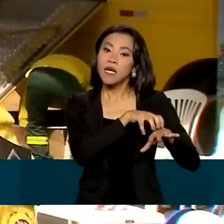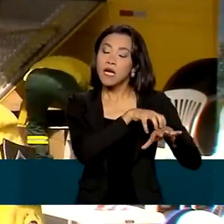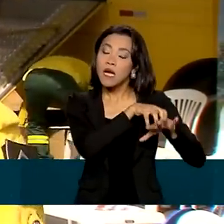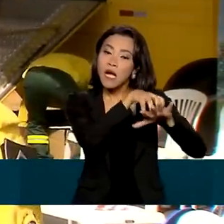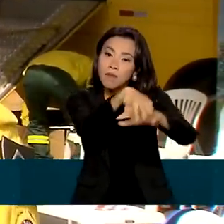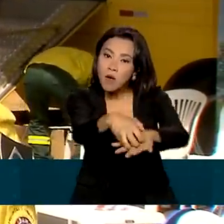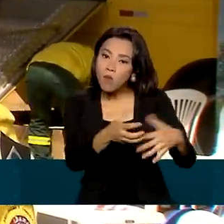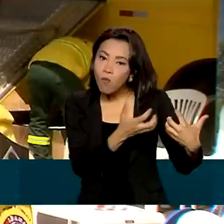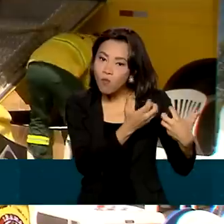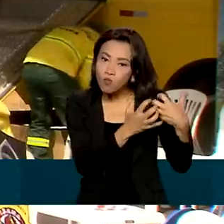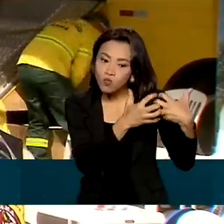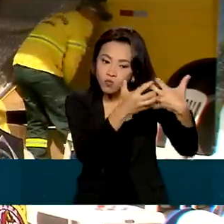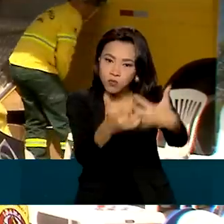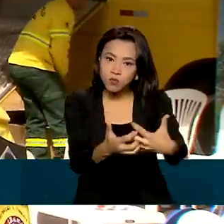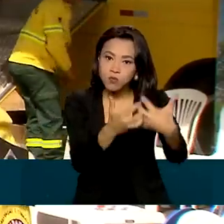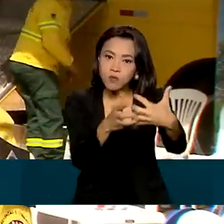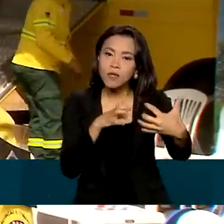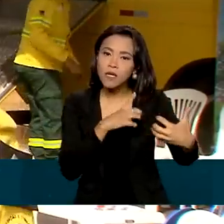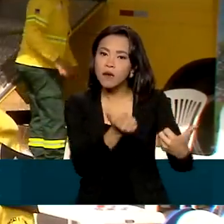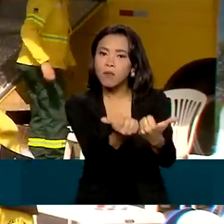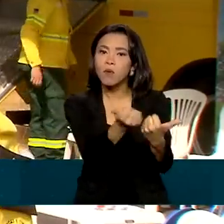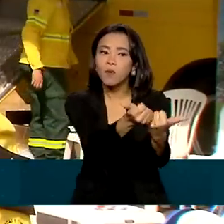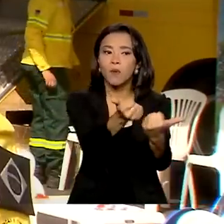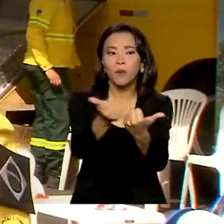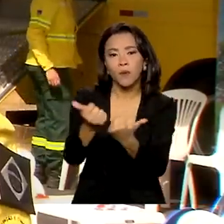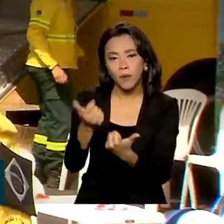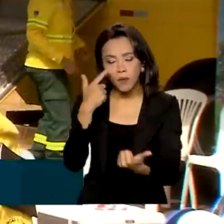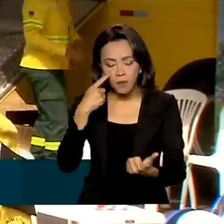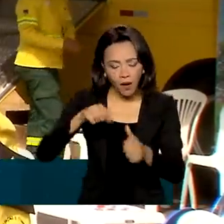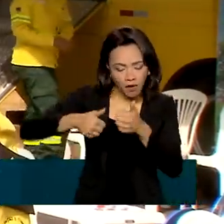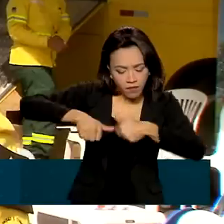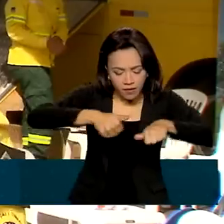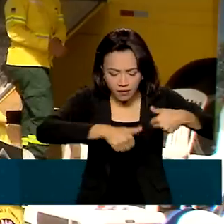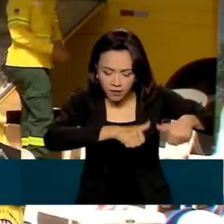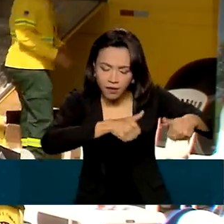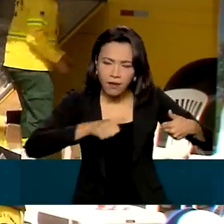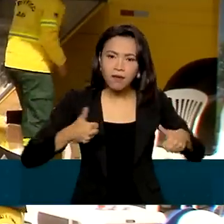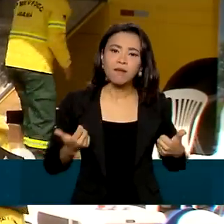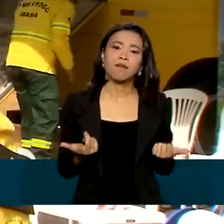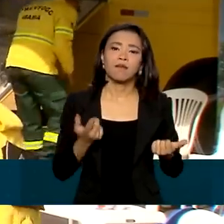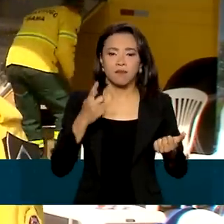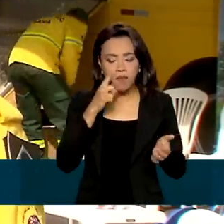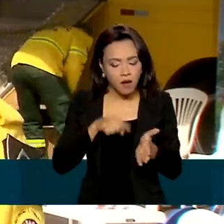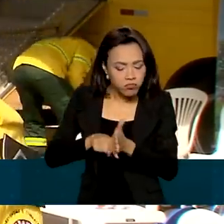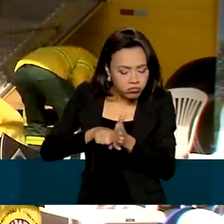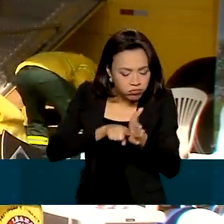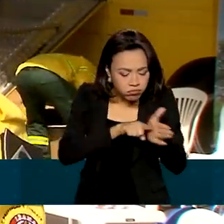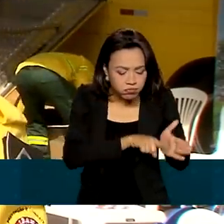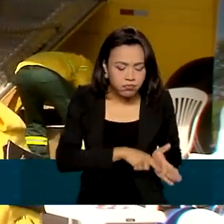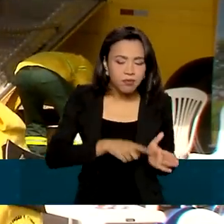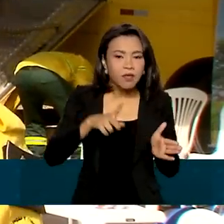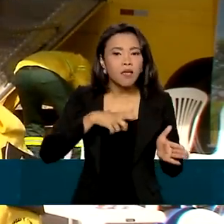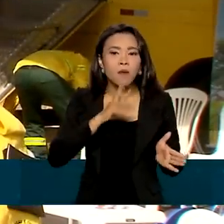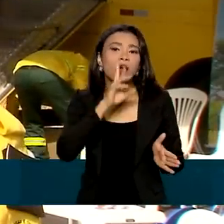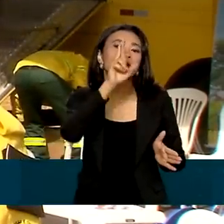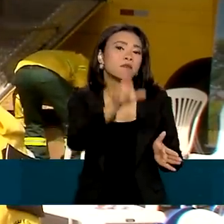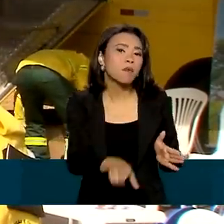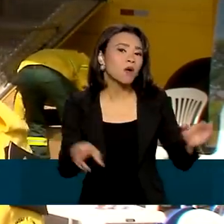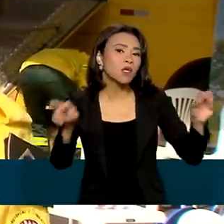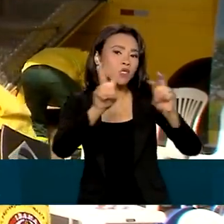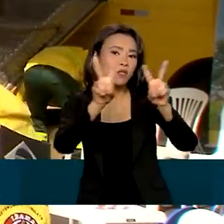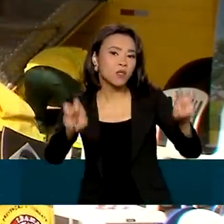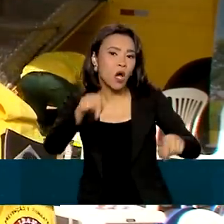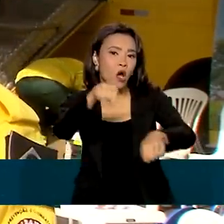tecnologia, todo o suporte para a gente fazer análise e dar uma resposta melhor no que diz respeito aos